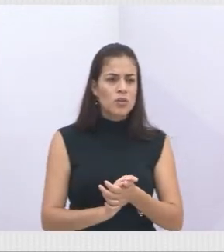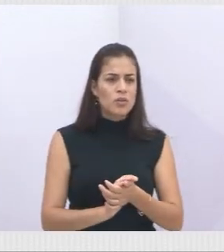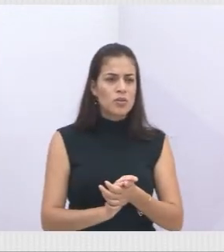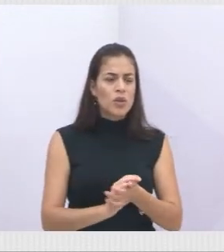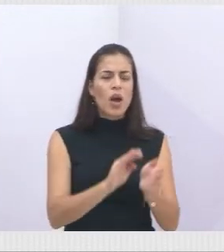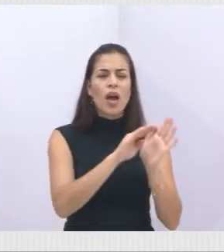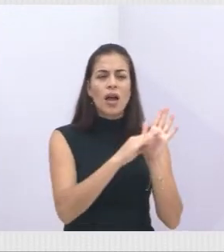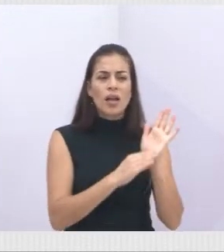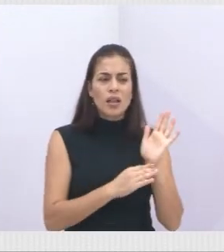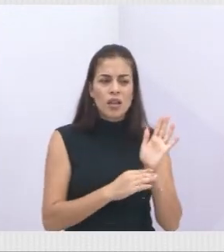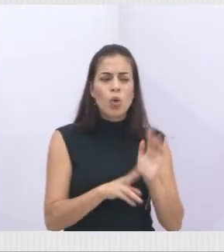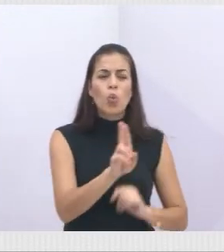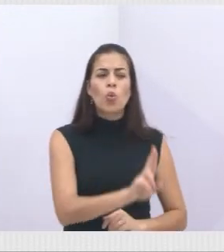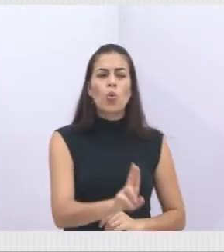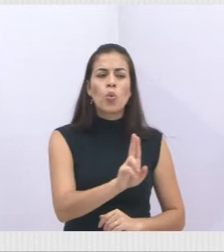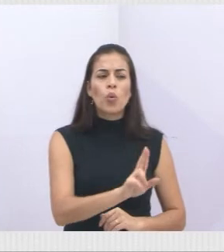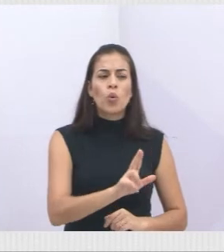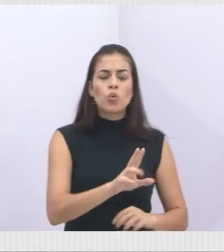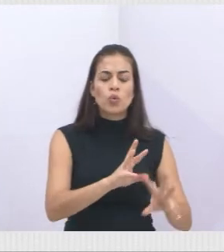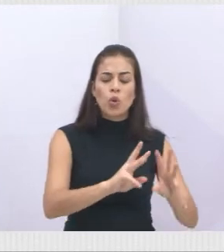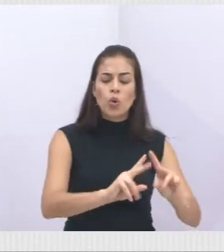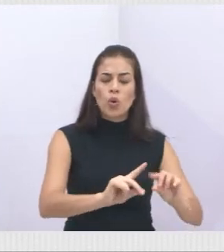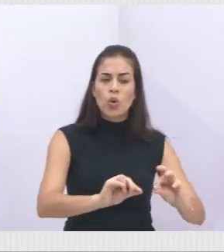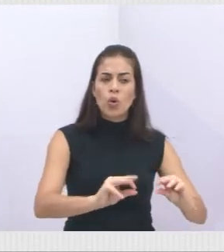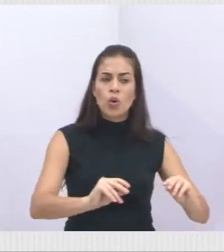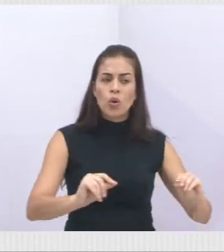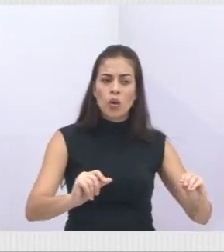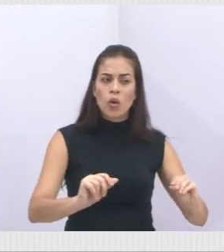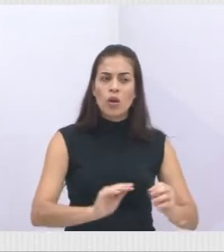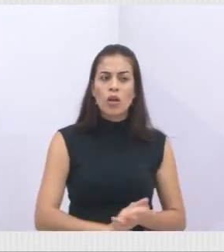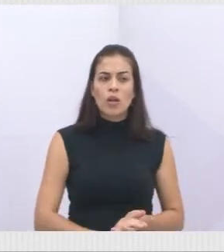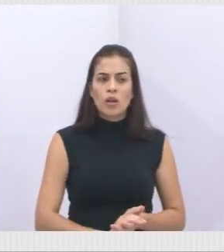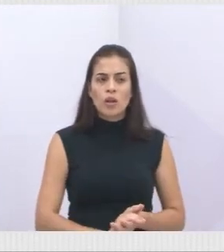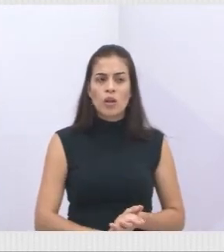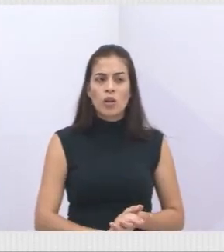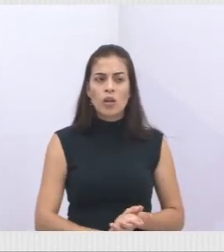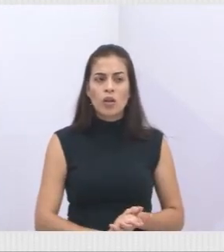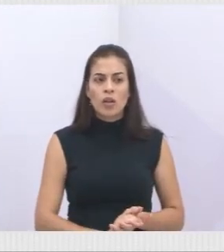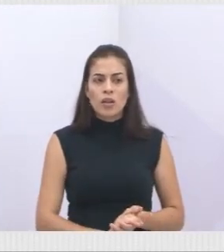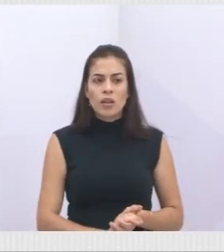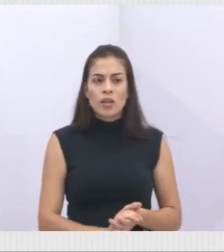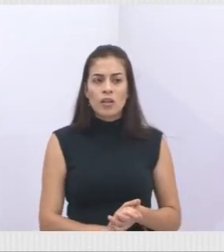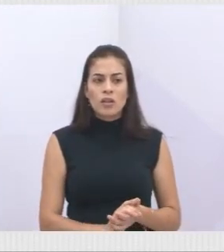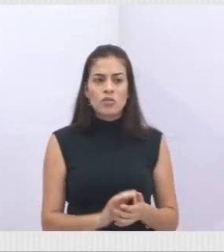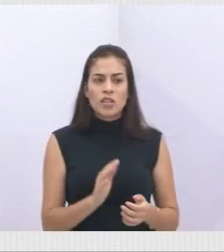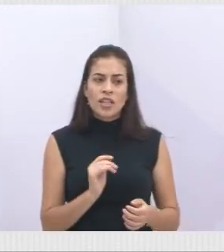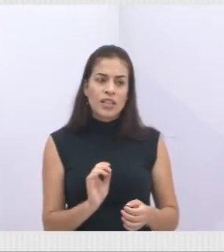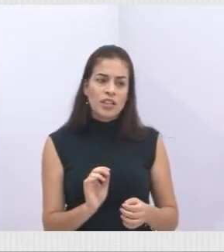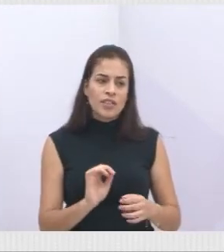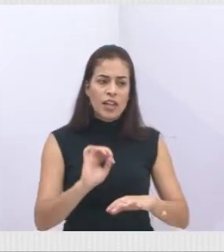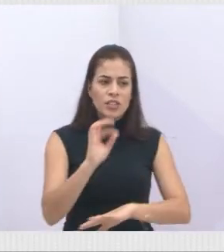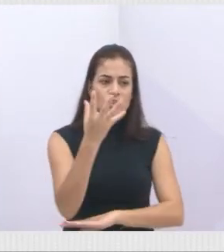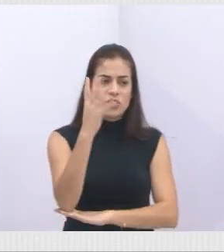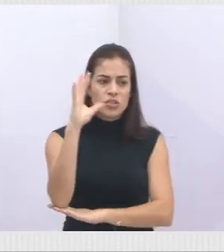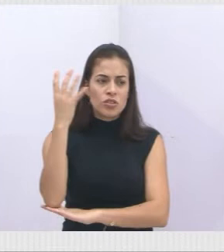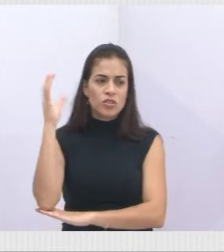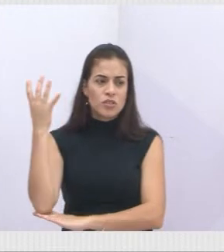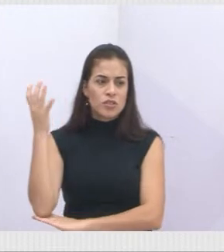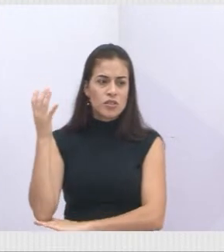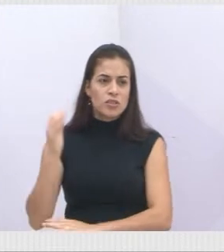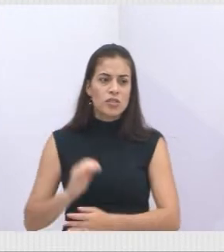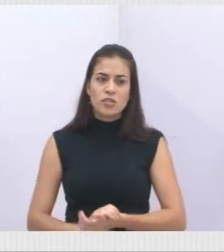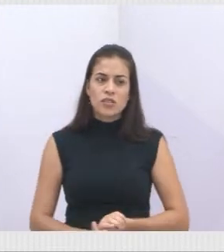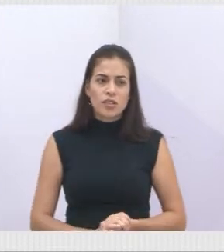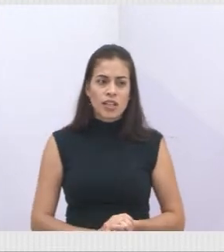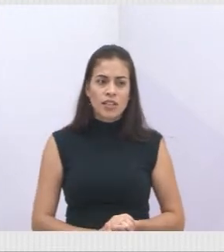declividade, a malha hidrográfica, cobertura florestal e remanescente de cobertura florestal. E